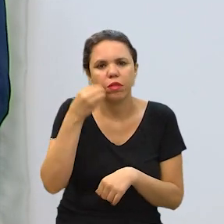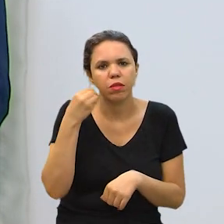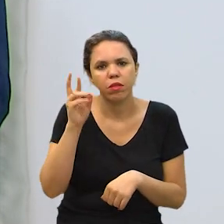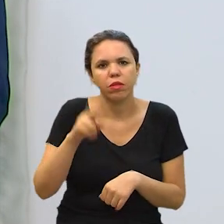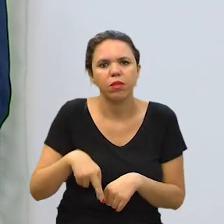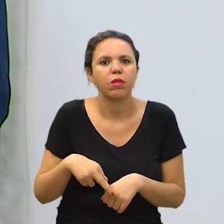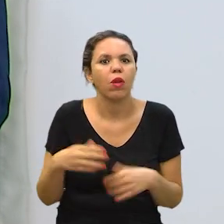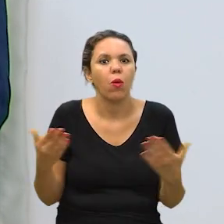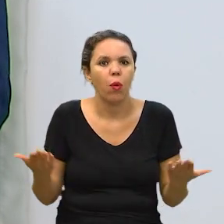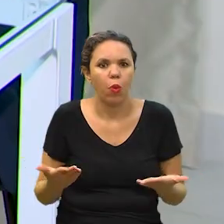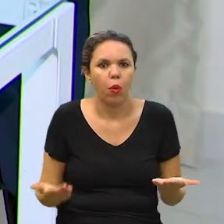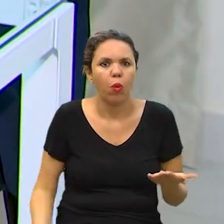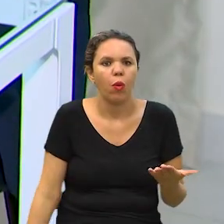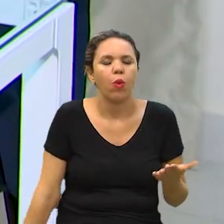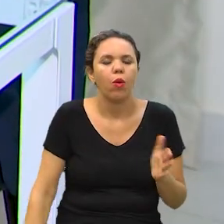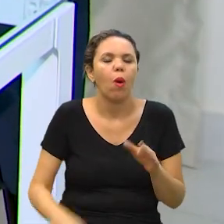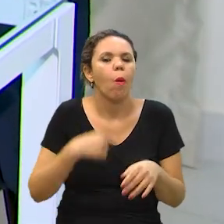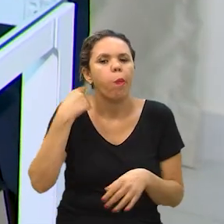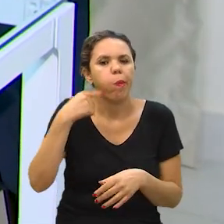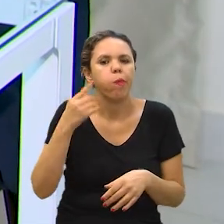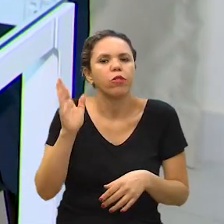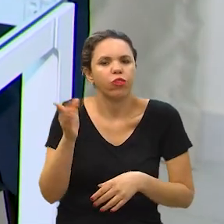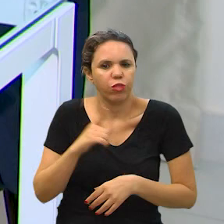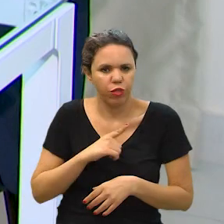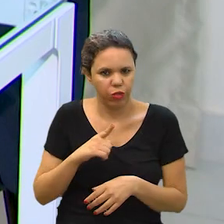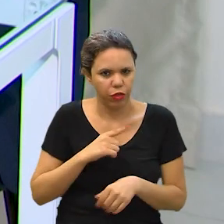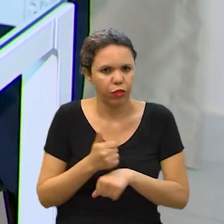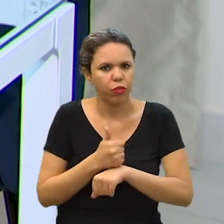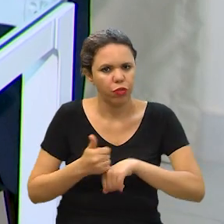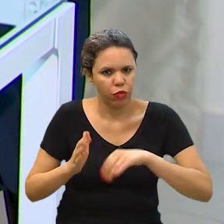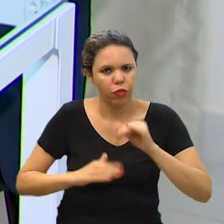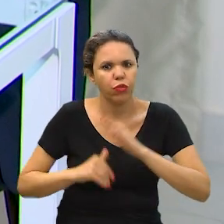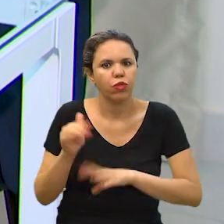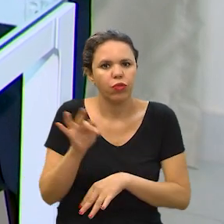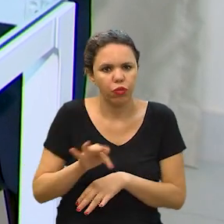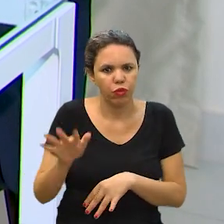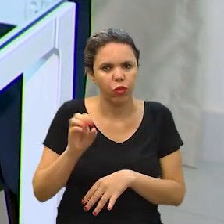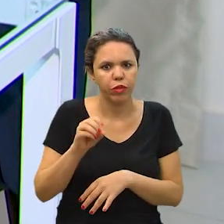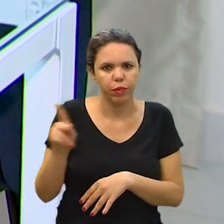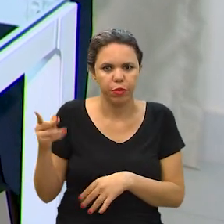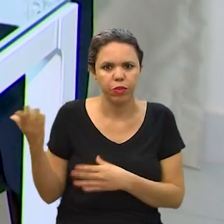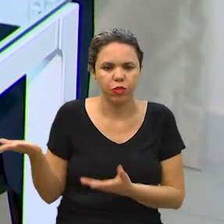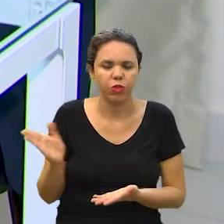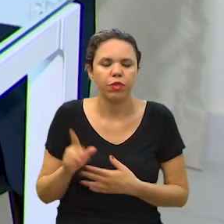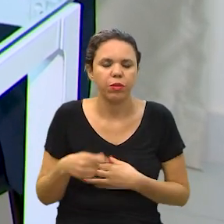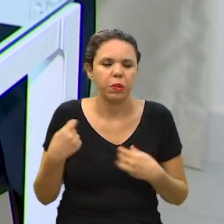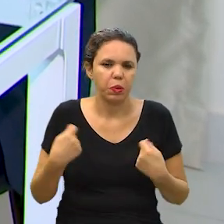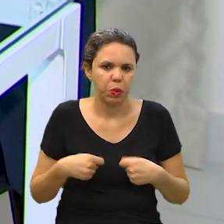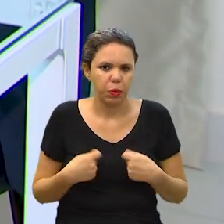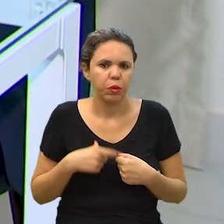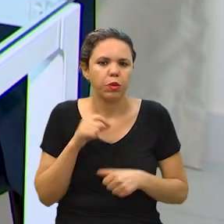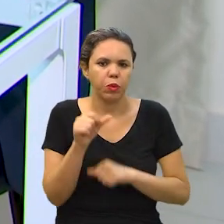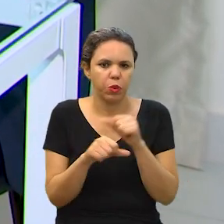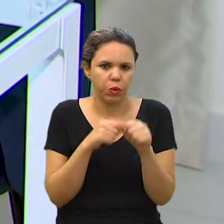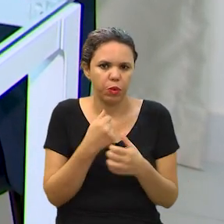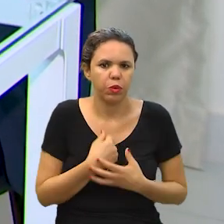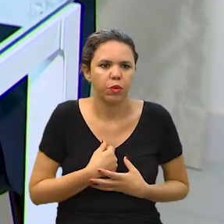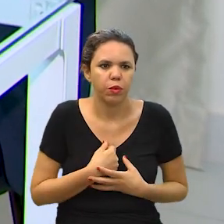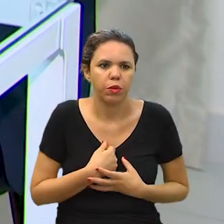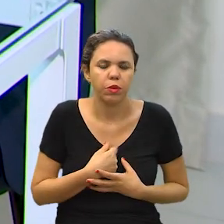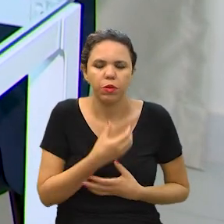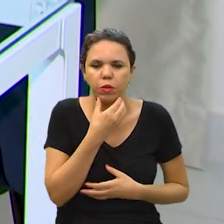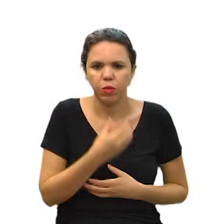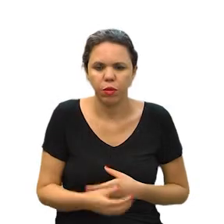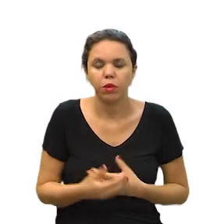práticos, com razão. Mas hoje, segundo o advogado, já há até ensino superior em optometria e as necessidades